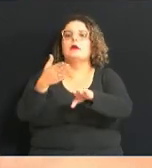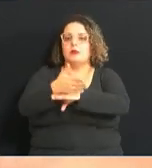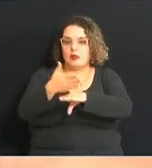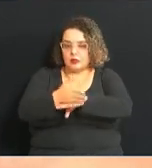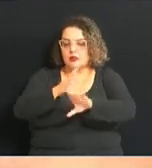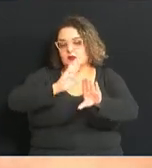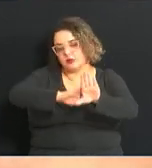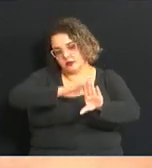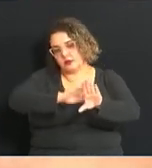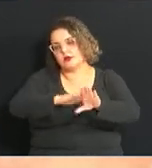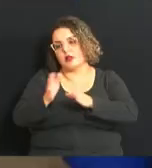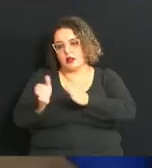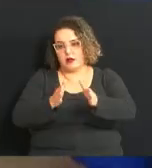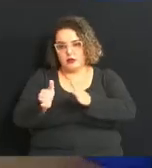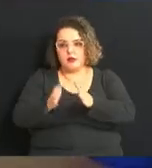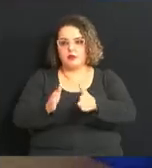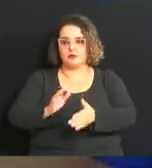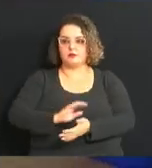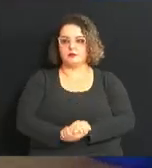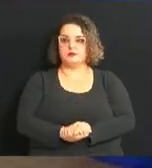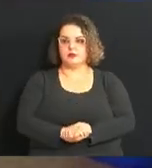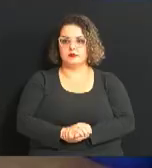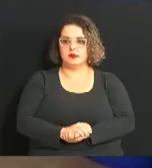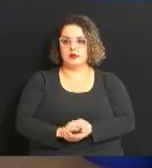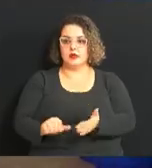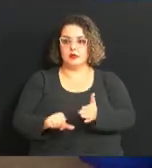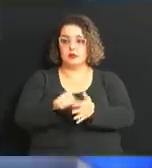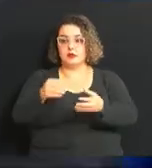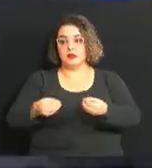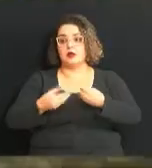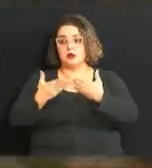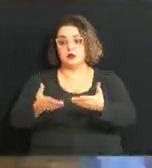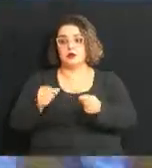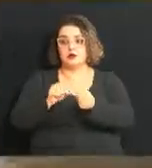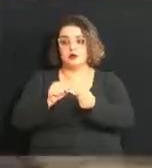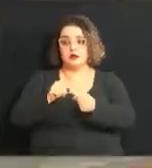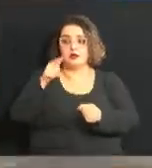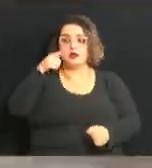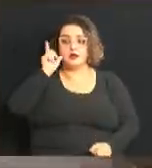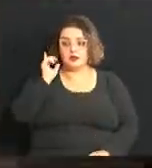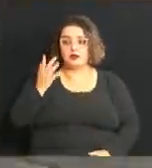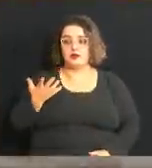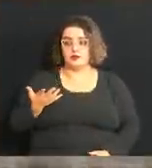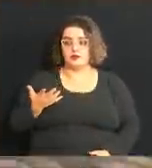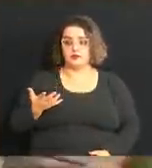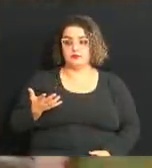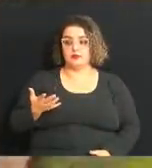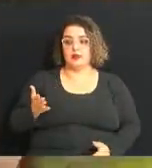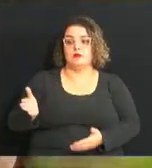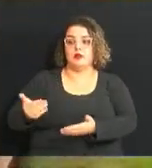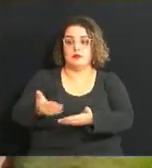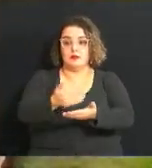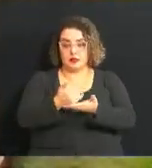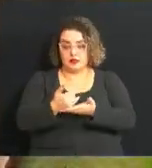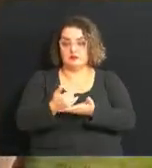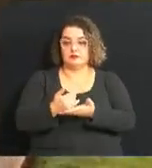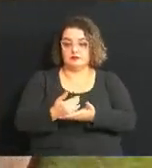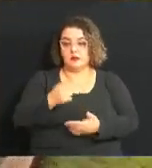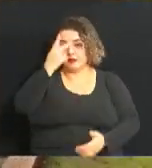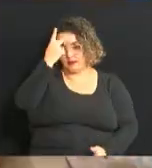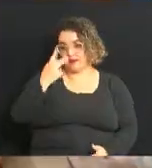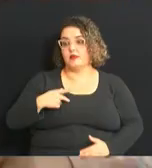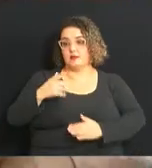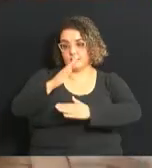momento dessa campanha. A primeira entrega foi realizada ontem. Os postos de arrecadação são na própria Câmara